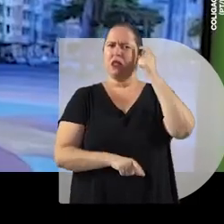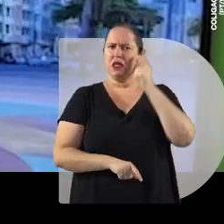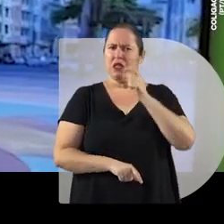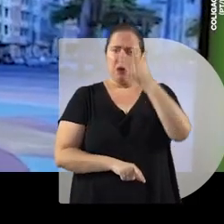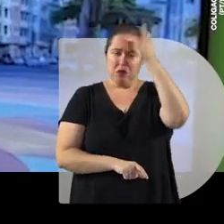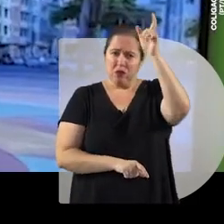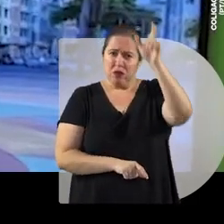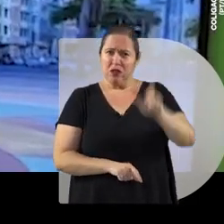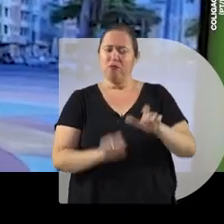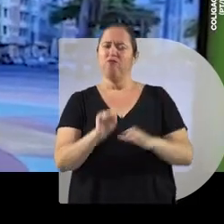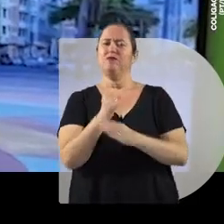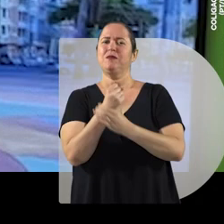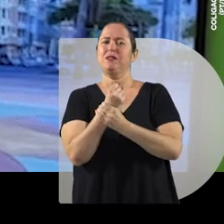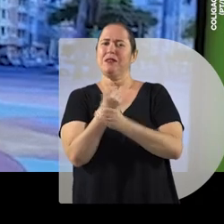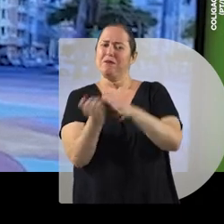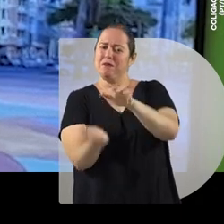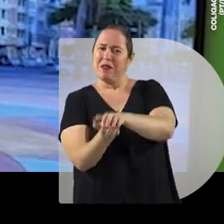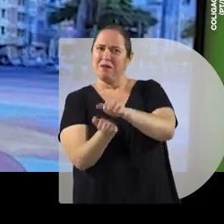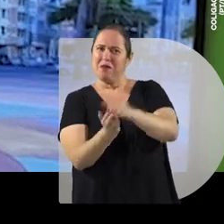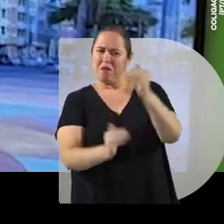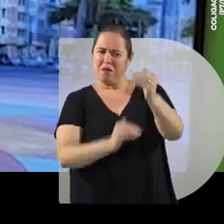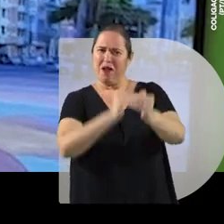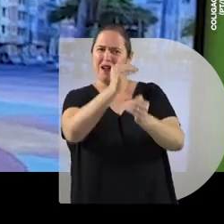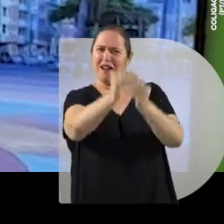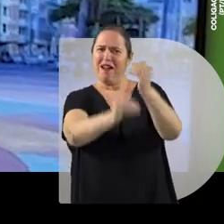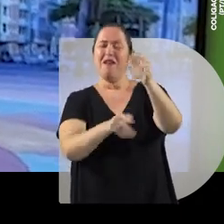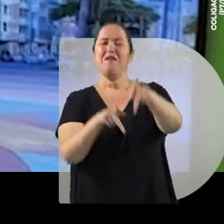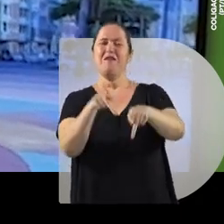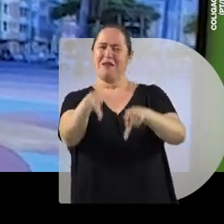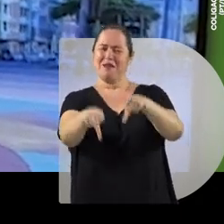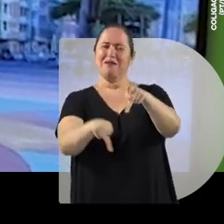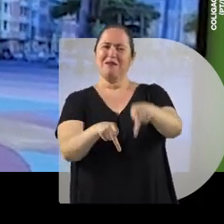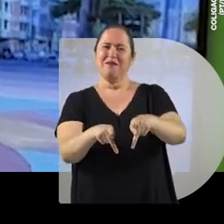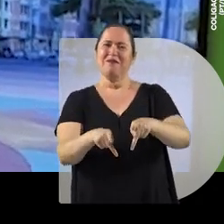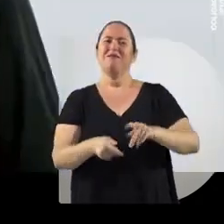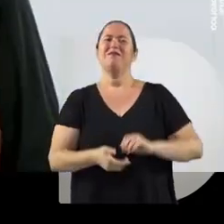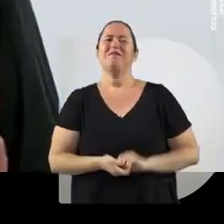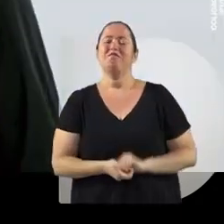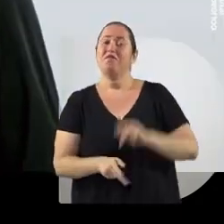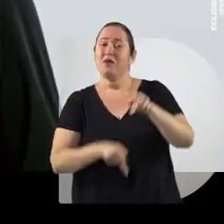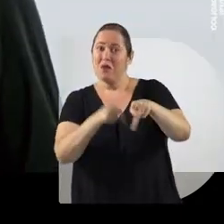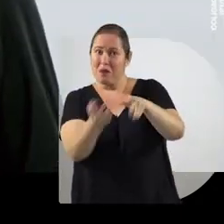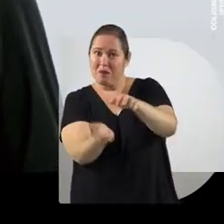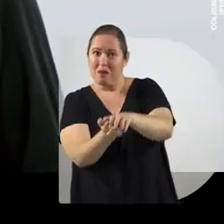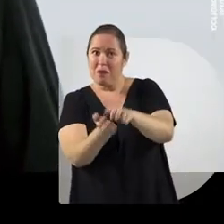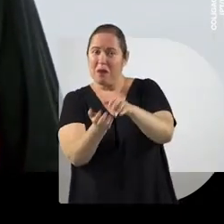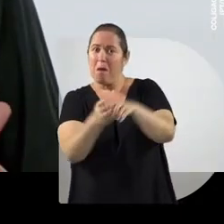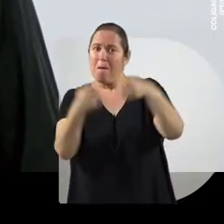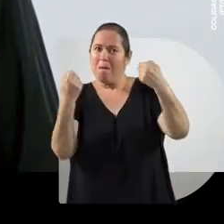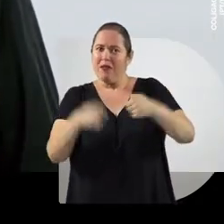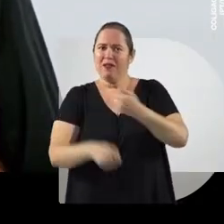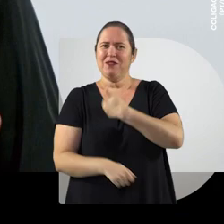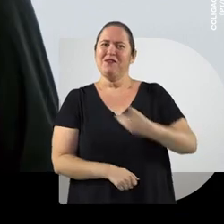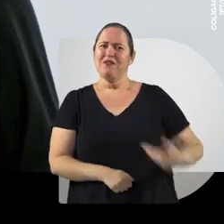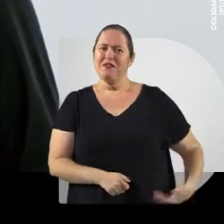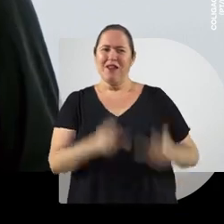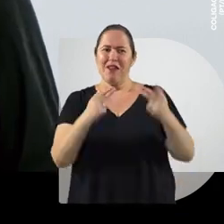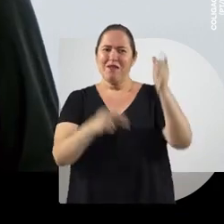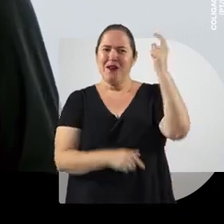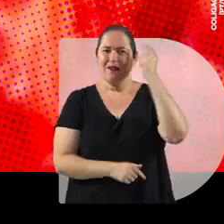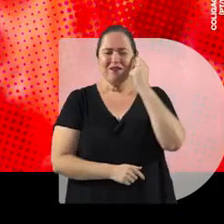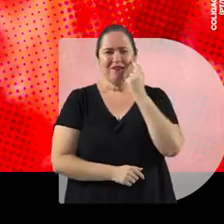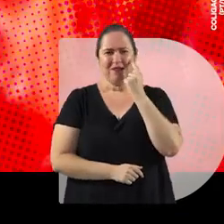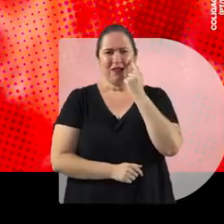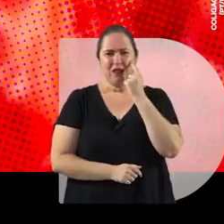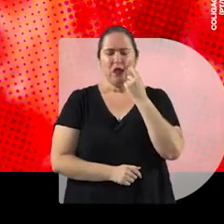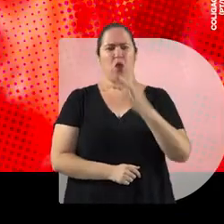será decisivo para garantir desenvolvimento, progresso, oportunidade para Pernambuco. O povo pernambucano merece um governador como